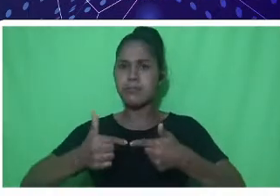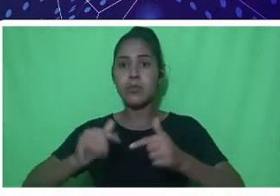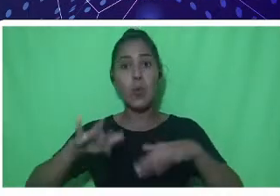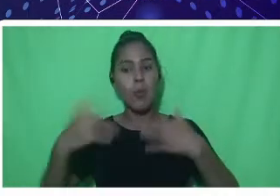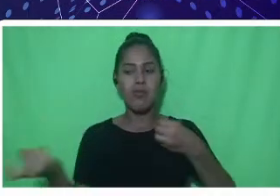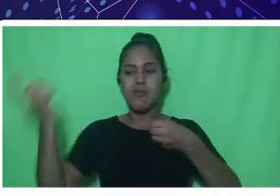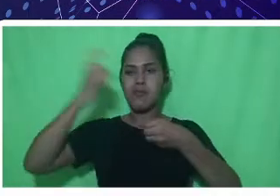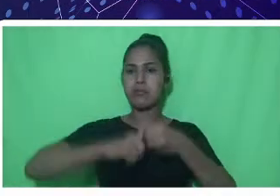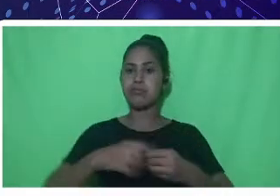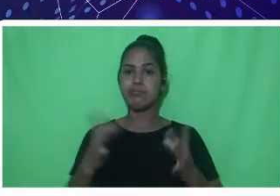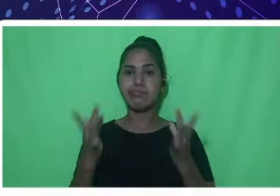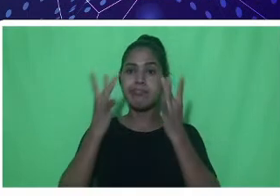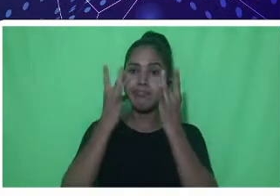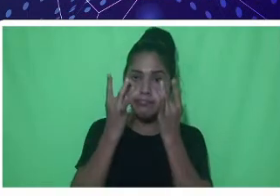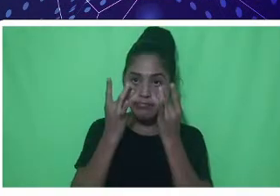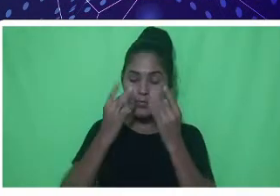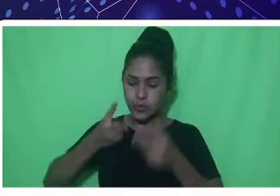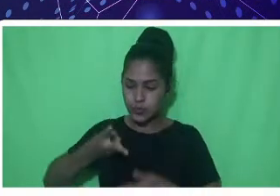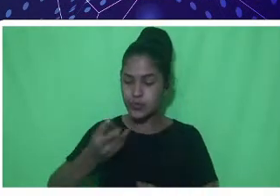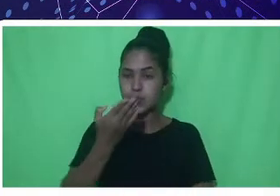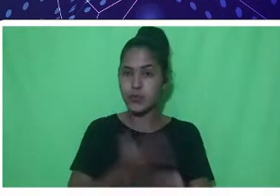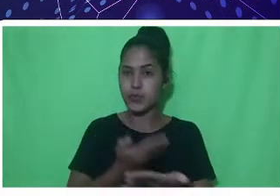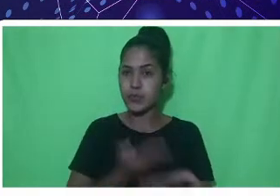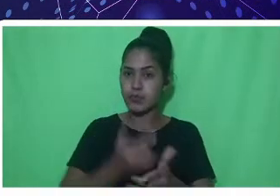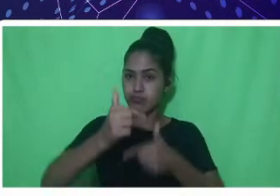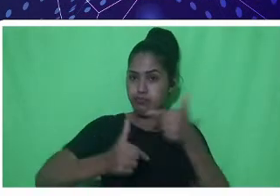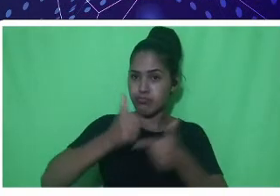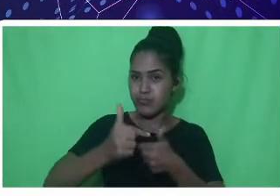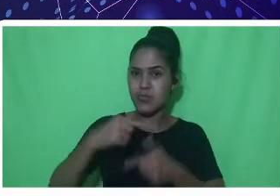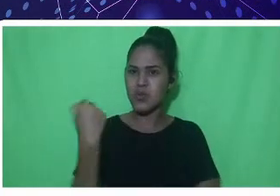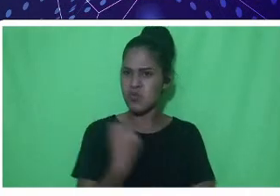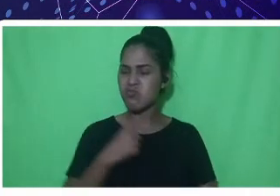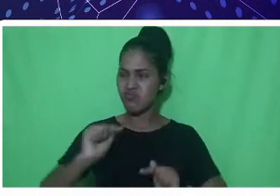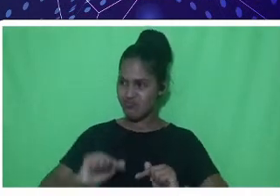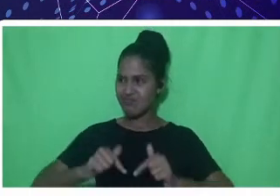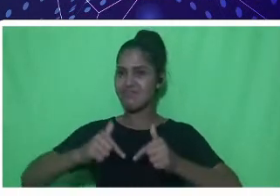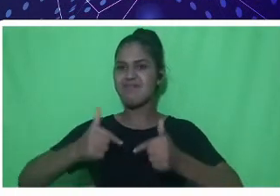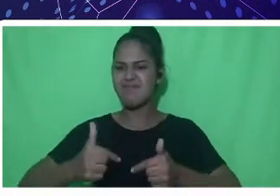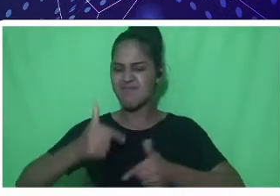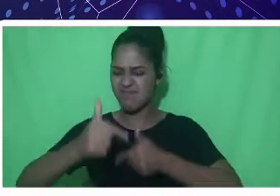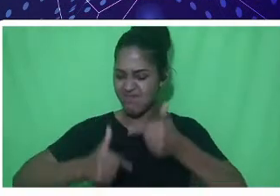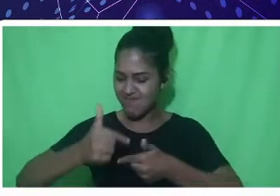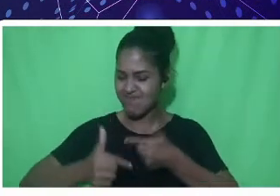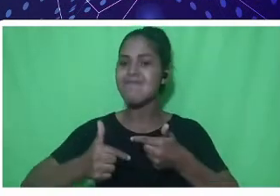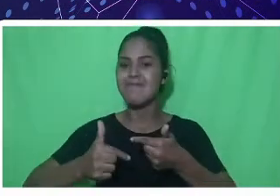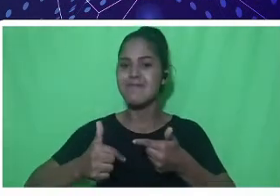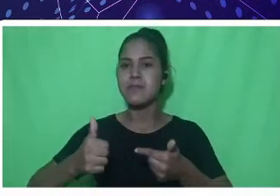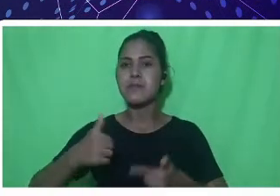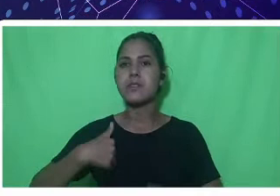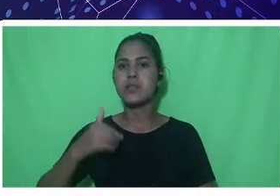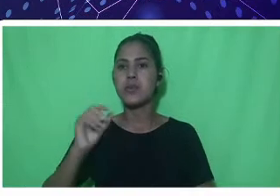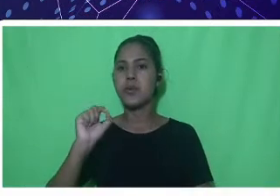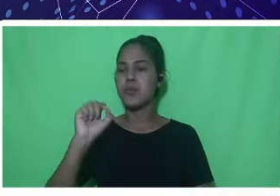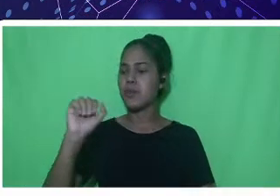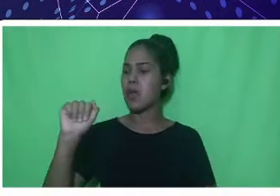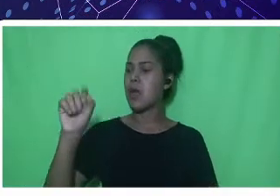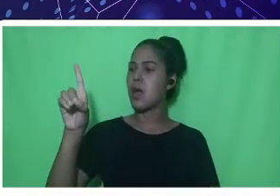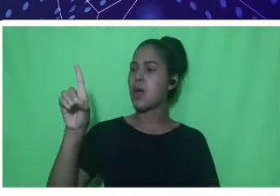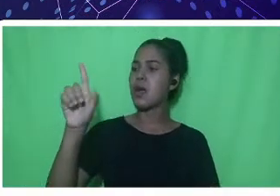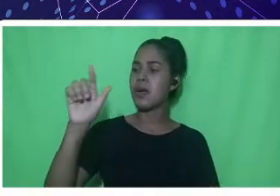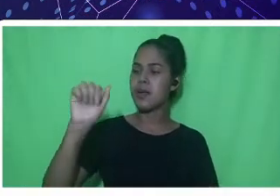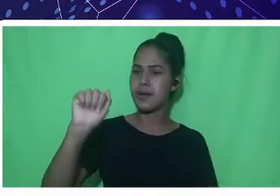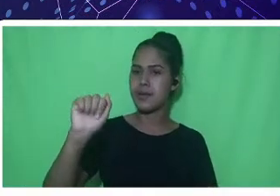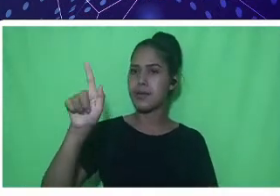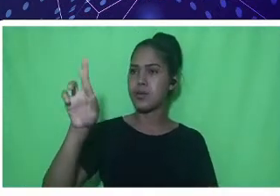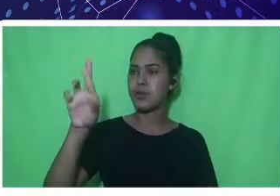estaremos ávidos por conhecimento e de boa formação profissional, pois o agro não para. O